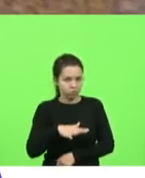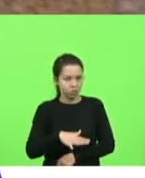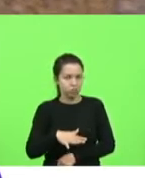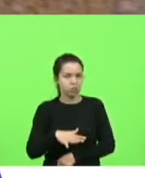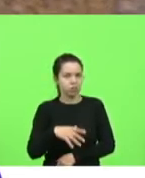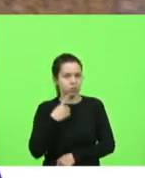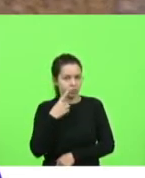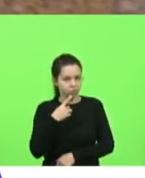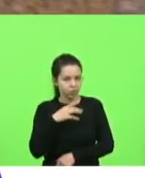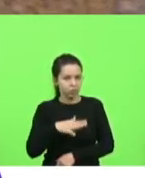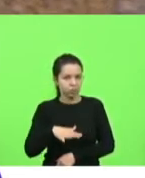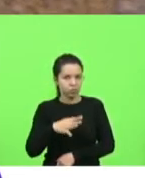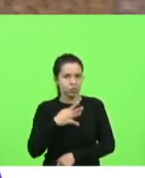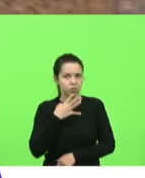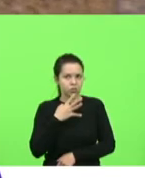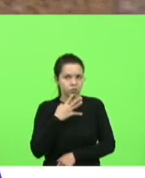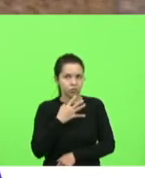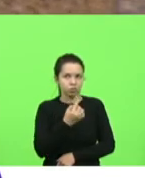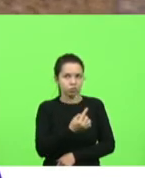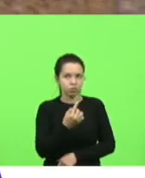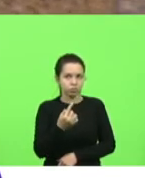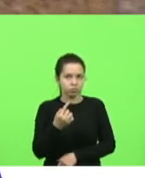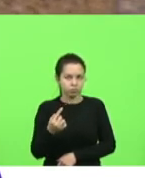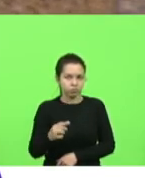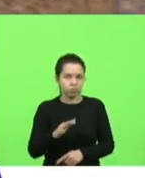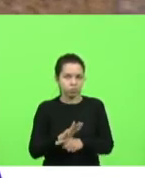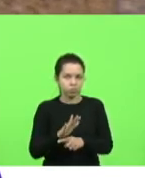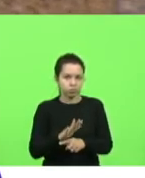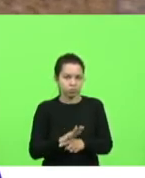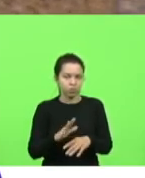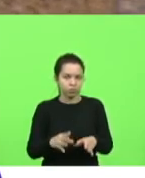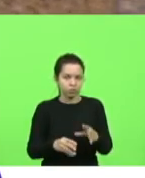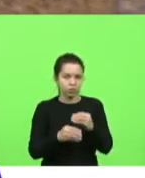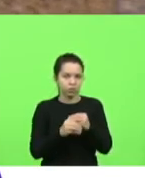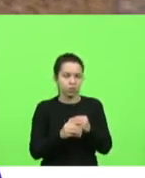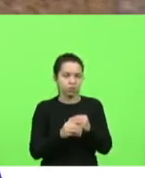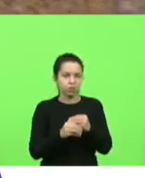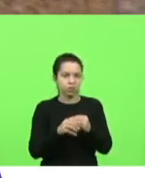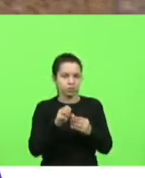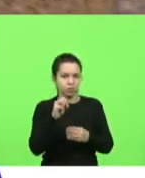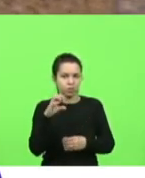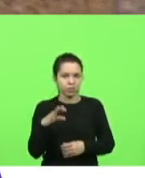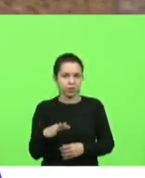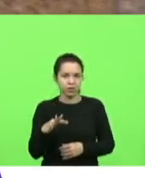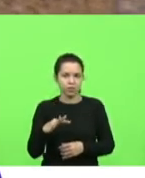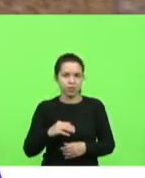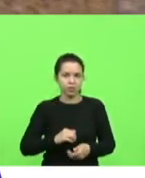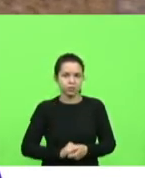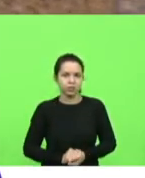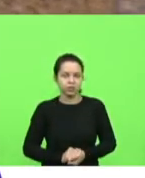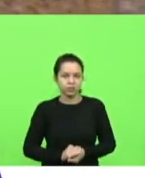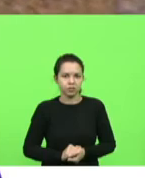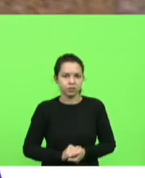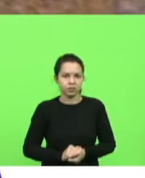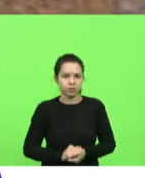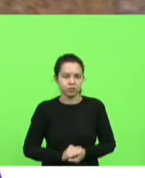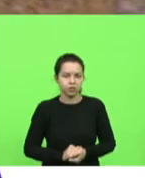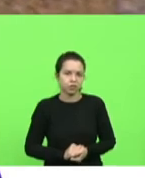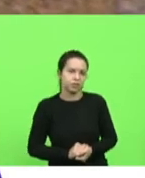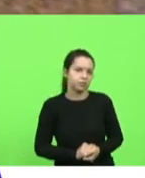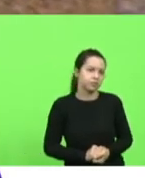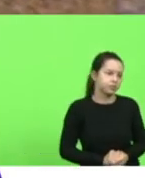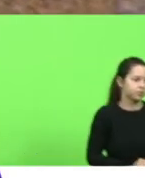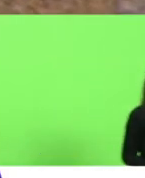região ali conheço um por um aportam emendas em São Francisco do Sul e são extremamente participativos lá dentro mas vocês julgaram 4